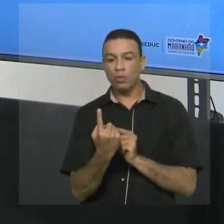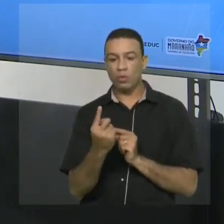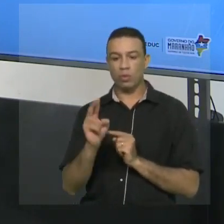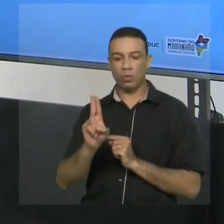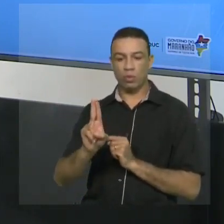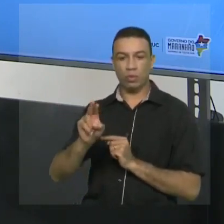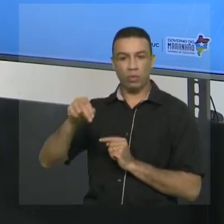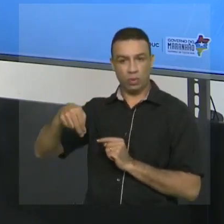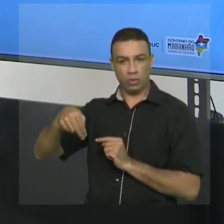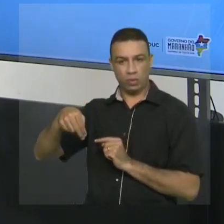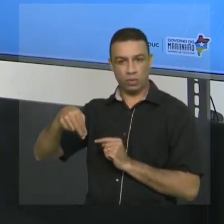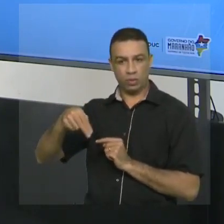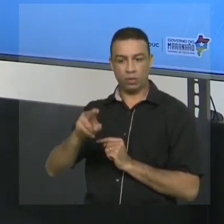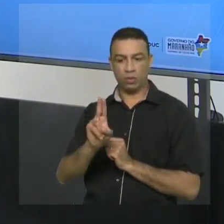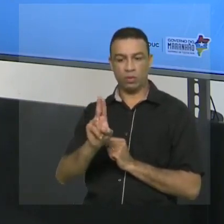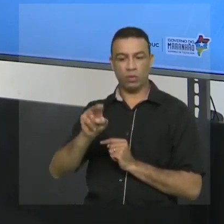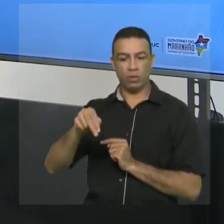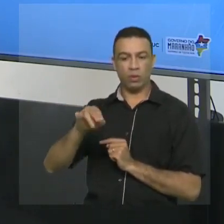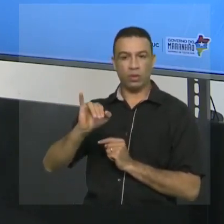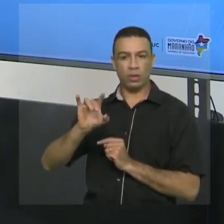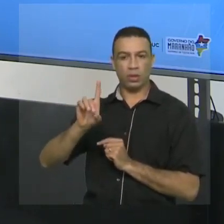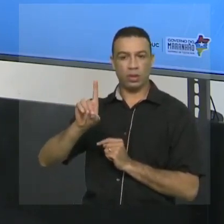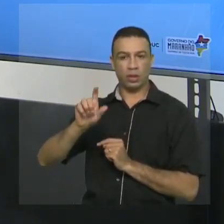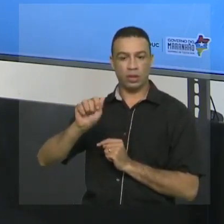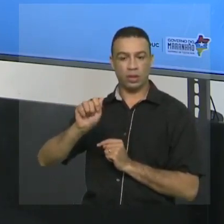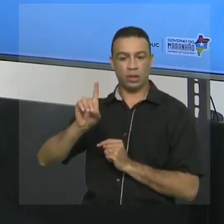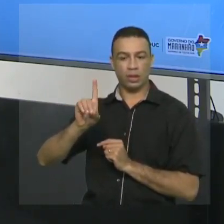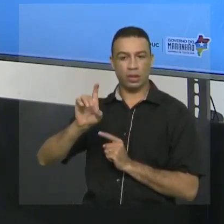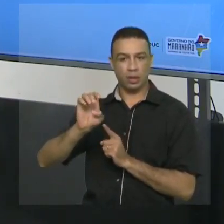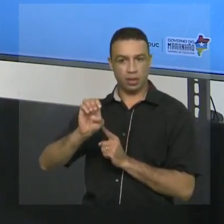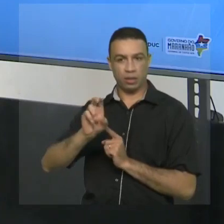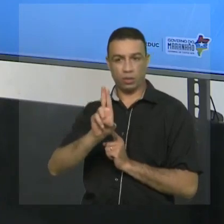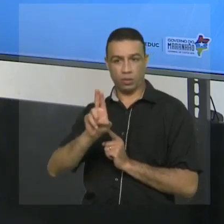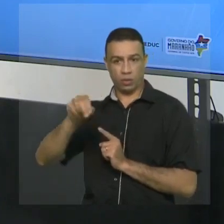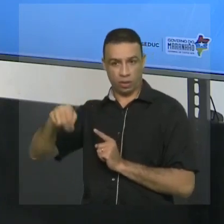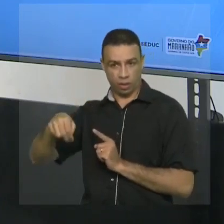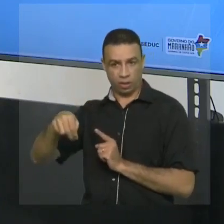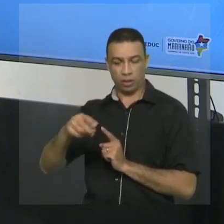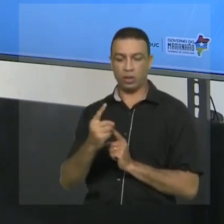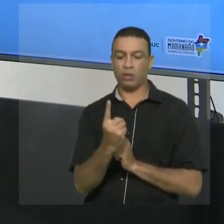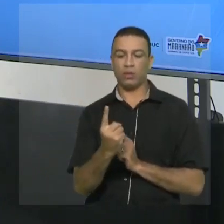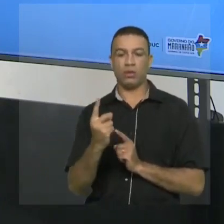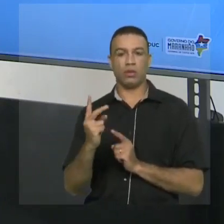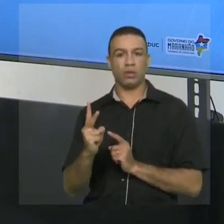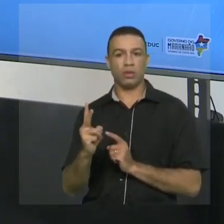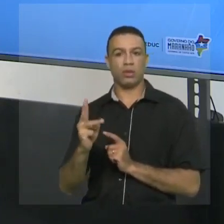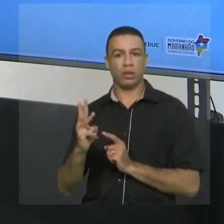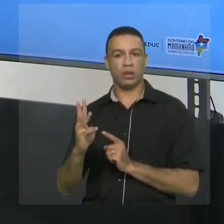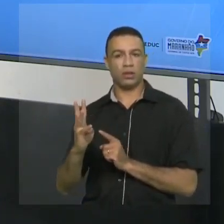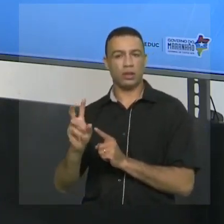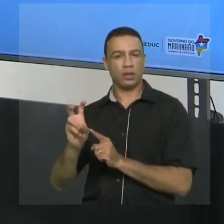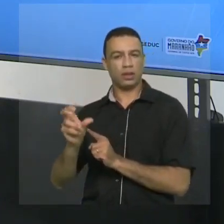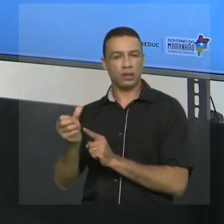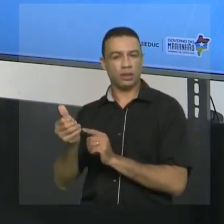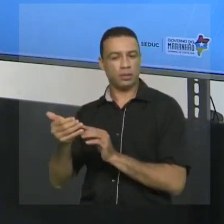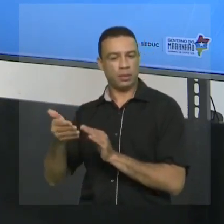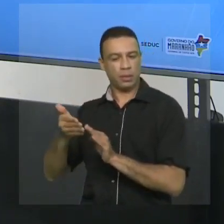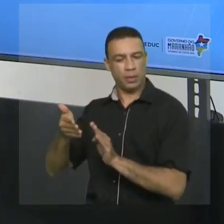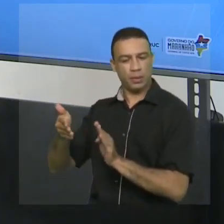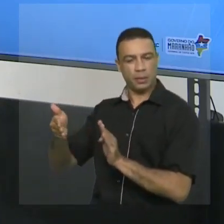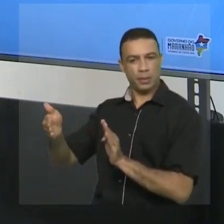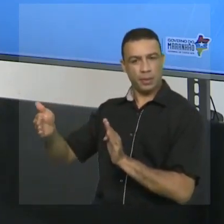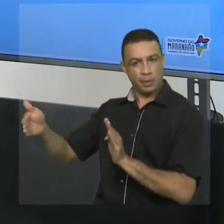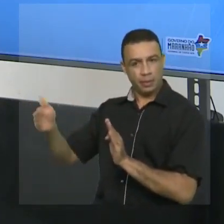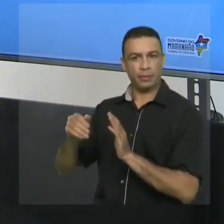Então, eu tenho um, dois, três, quatro, cinco, seis, sete, para o lado direito.